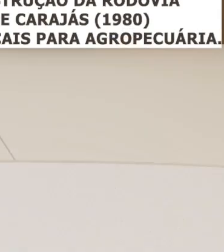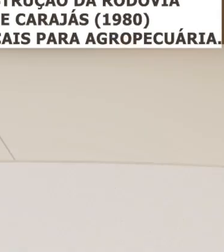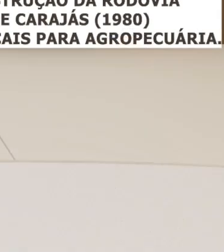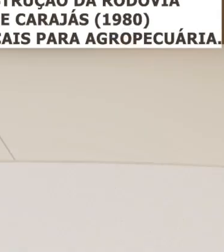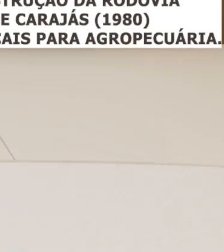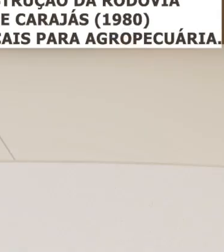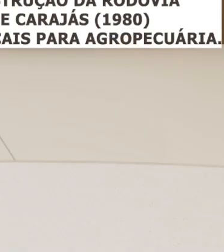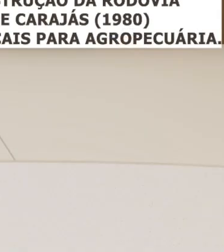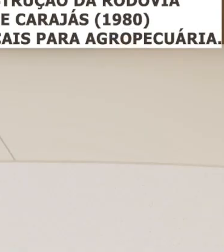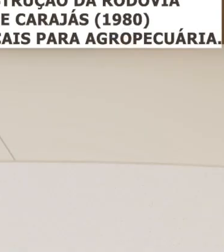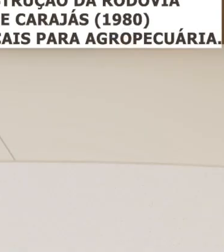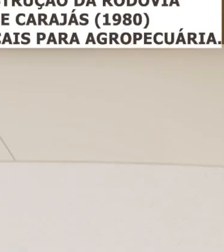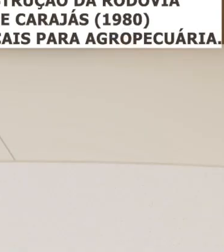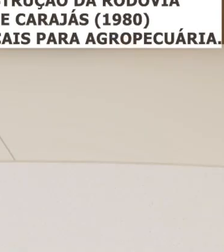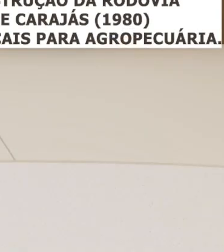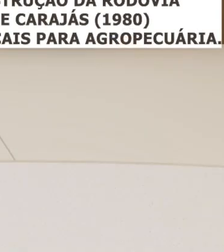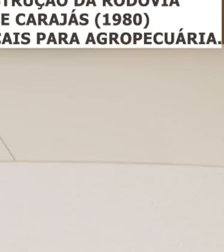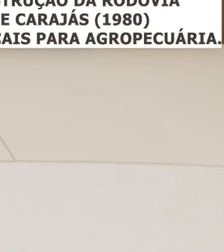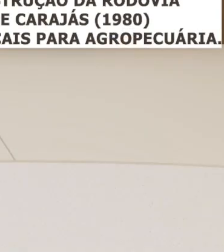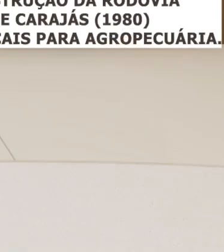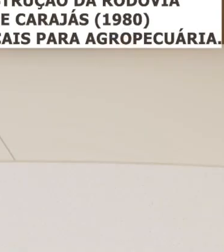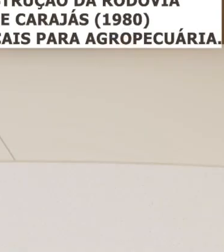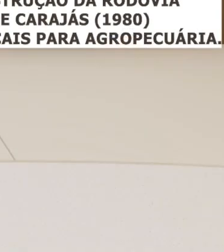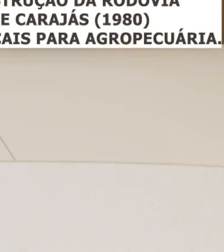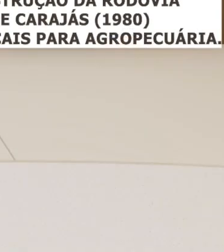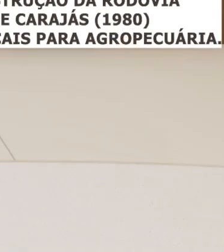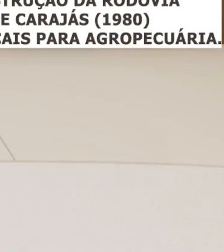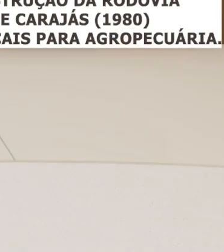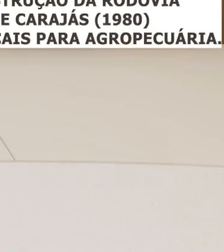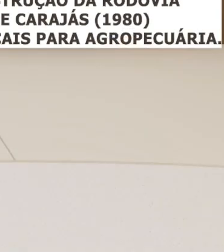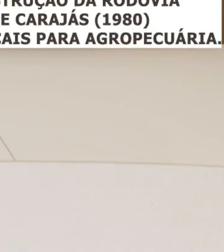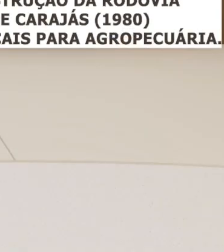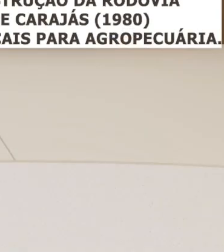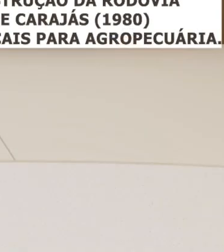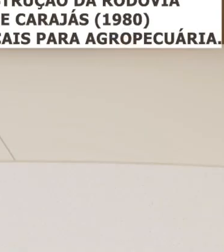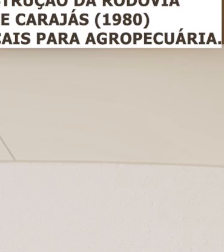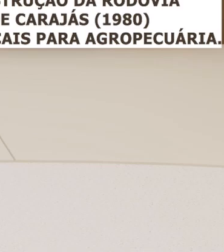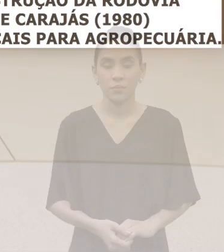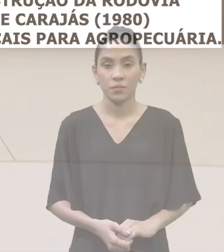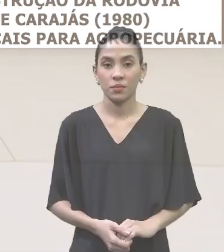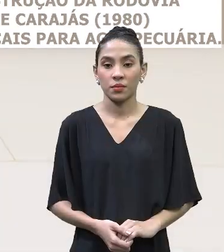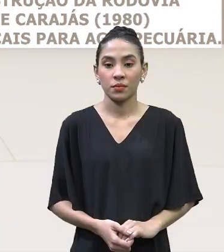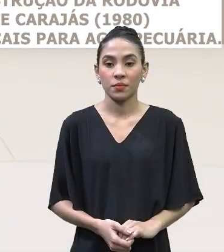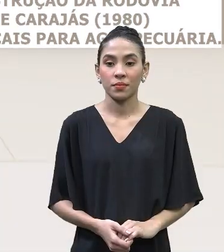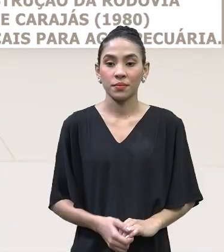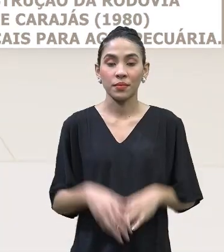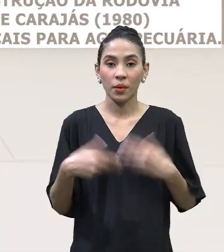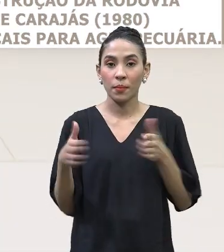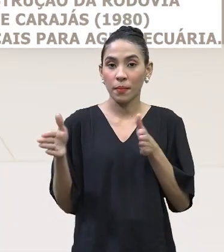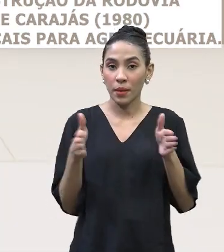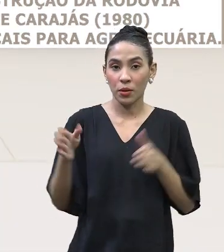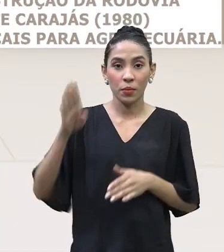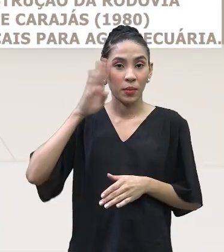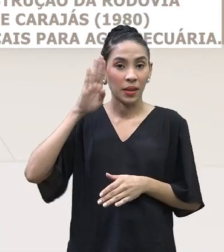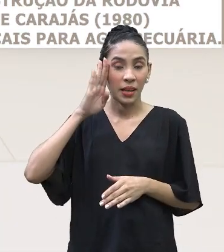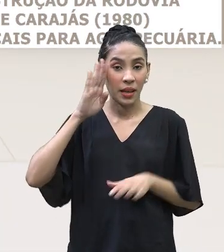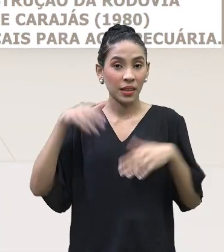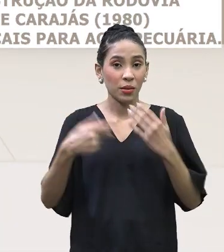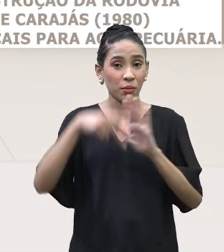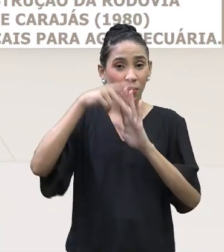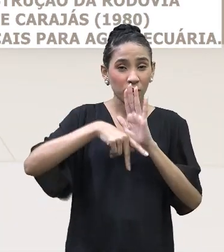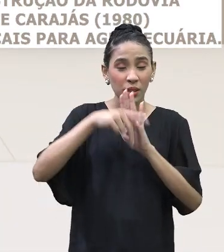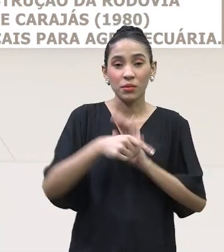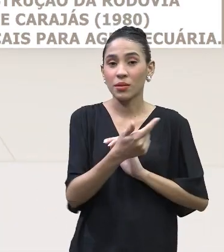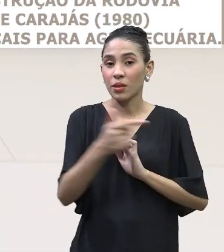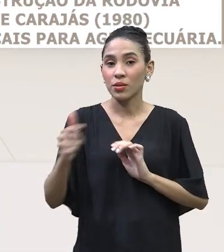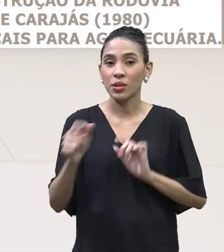projetos para a região amazônica, ali da ditadura militar. Projetos que muitas das vezes não levavam